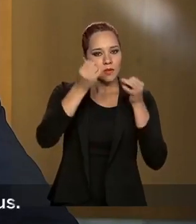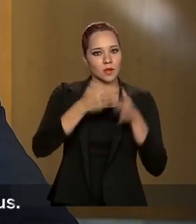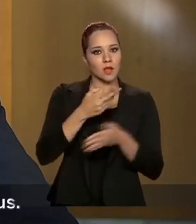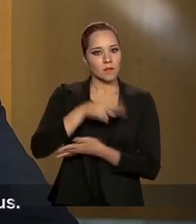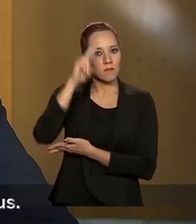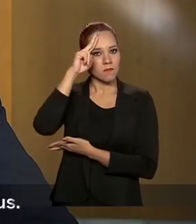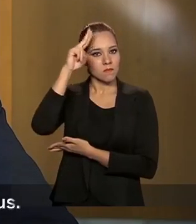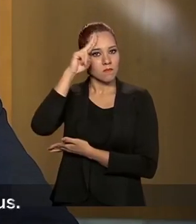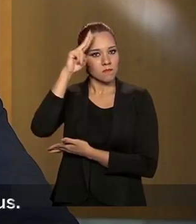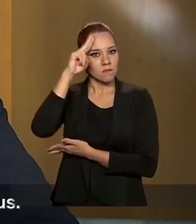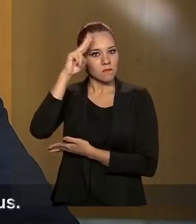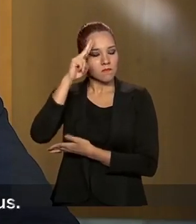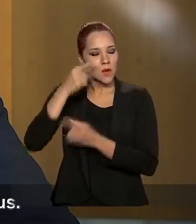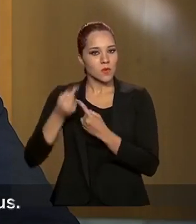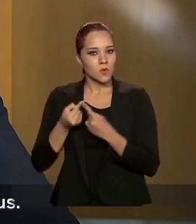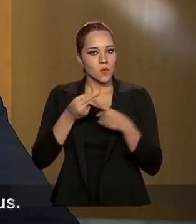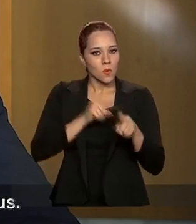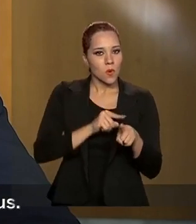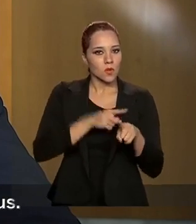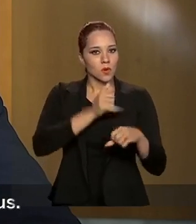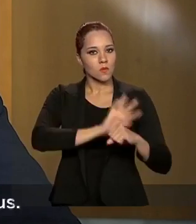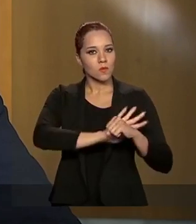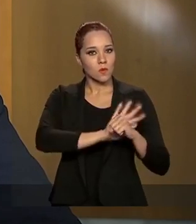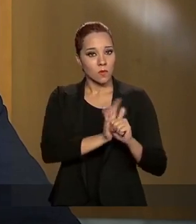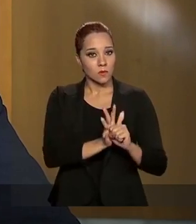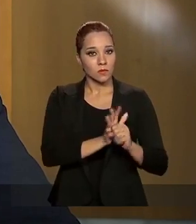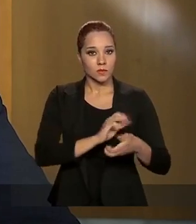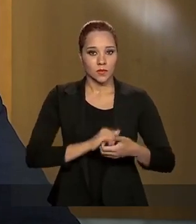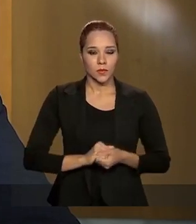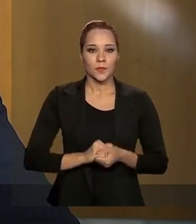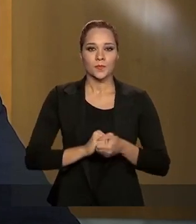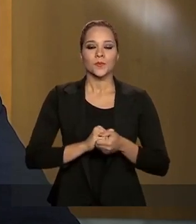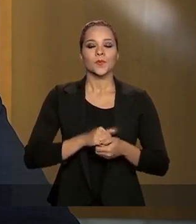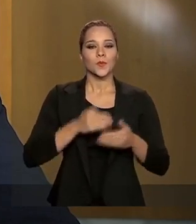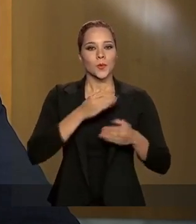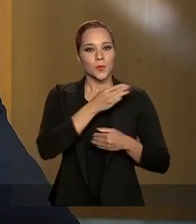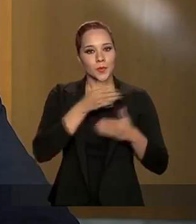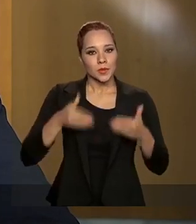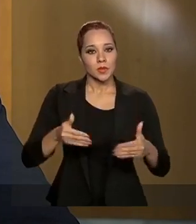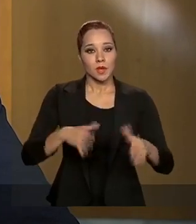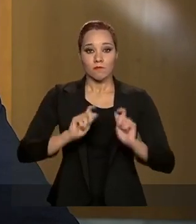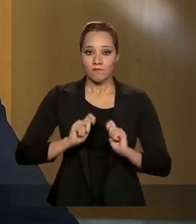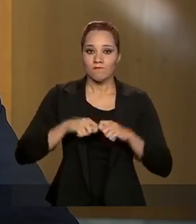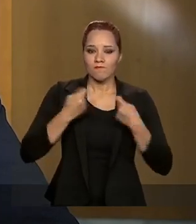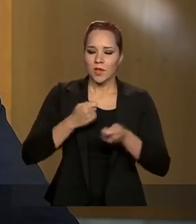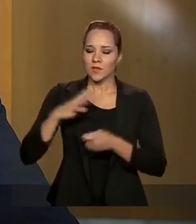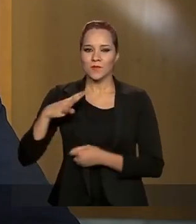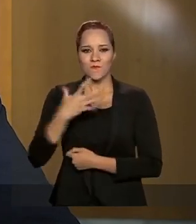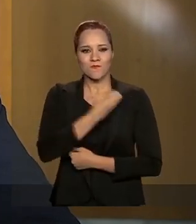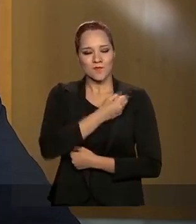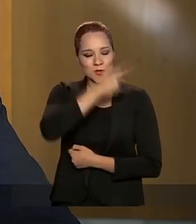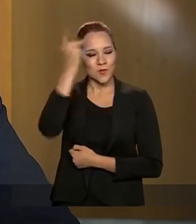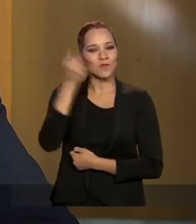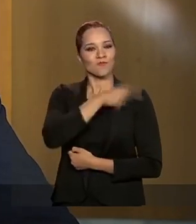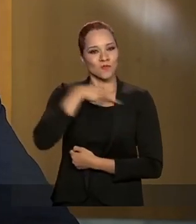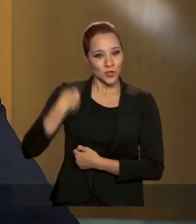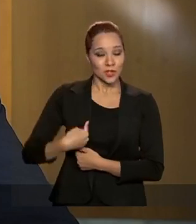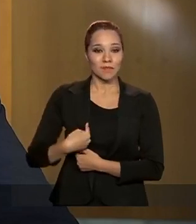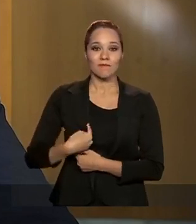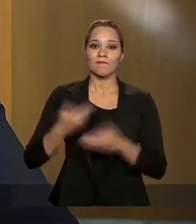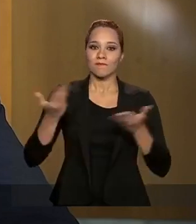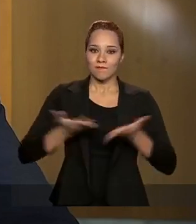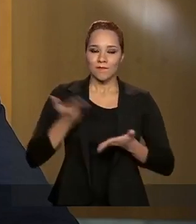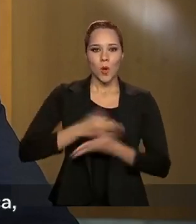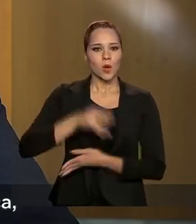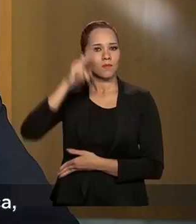Forças Armadas no combate ao coronavírus. O Ministério da Defesa realizou o resgate de brasileiros na China. Agora,